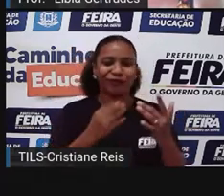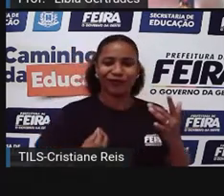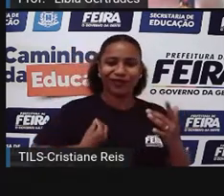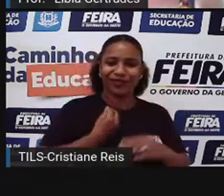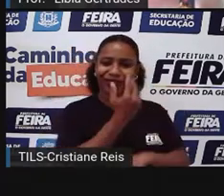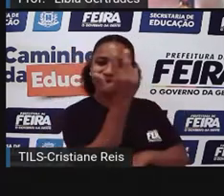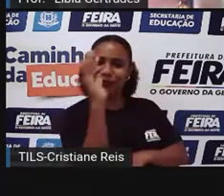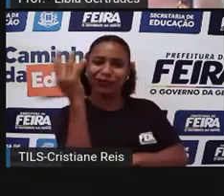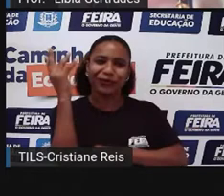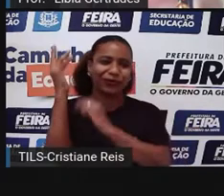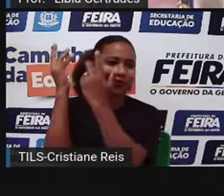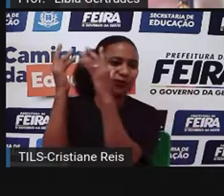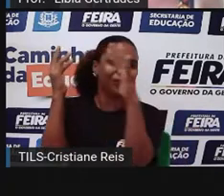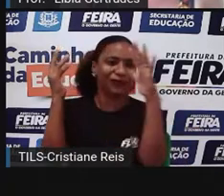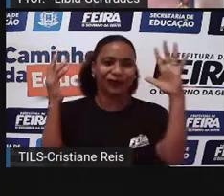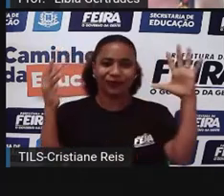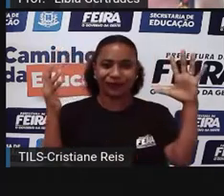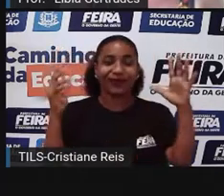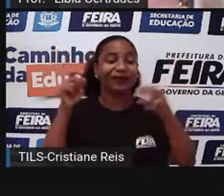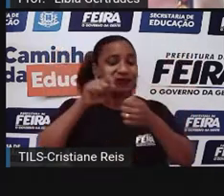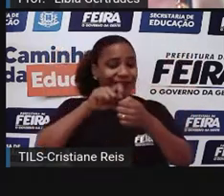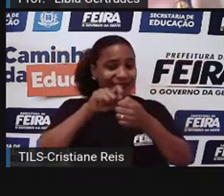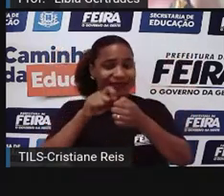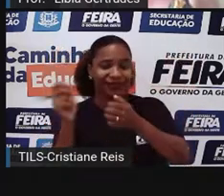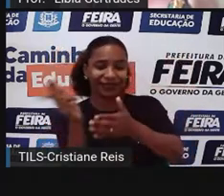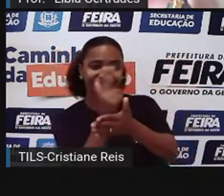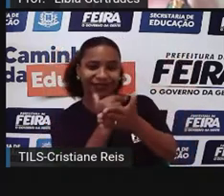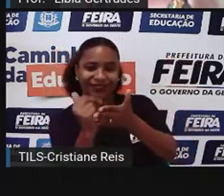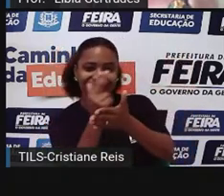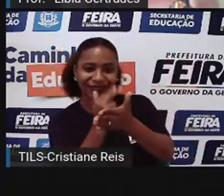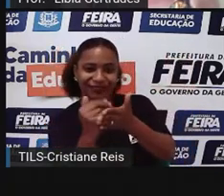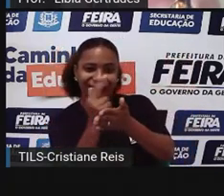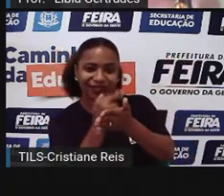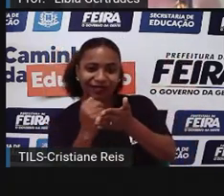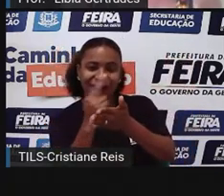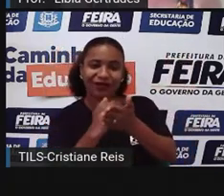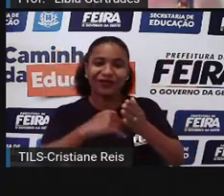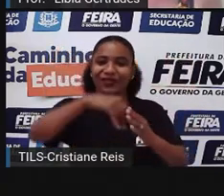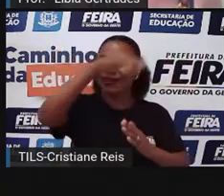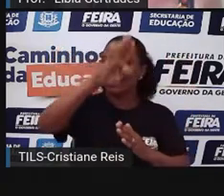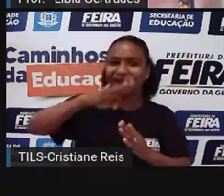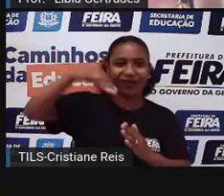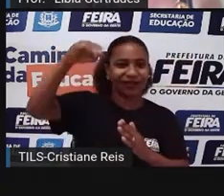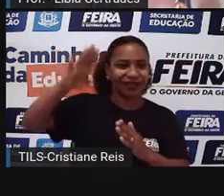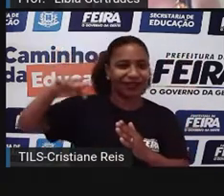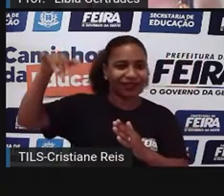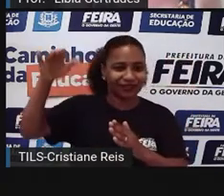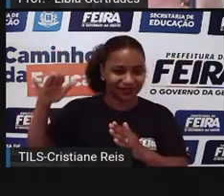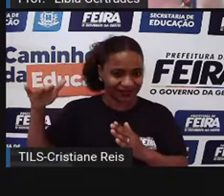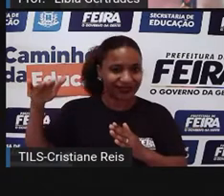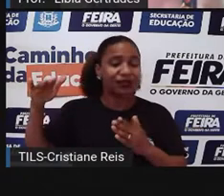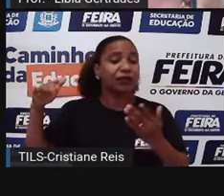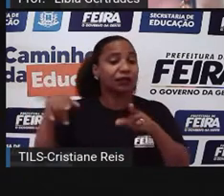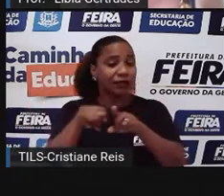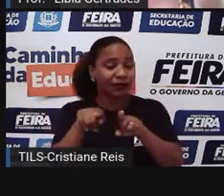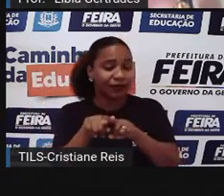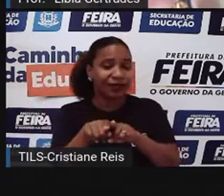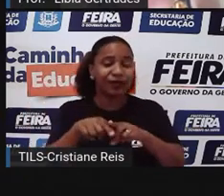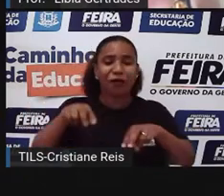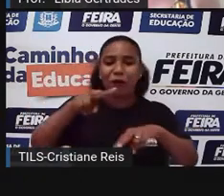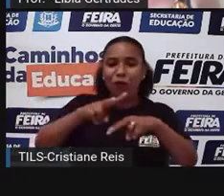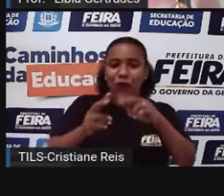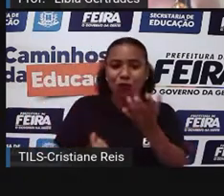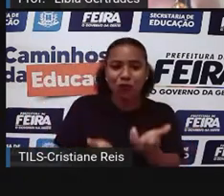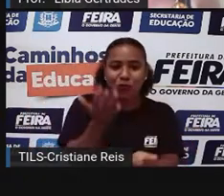desenhos, que era a arte rupestre nas cavernas, ou então através das narrativas em volta da fogueira. A